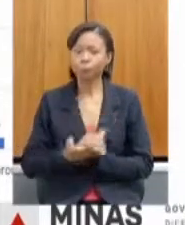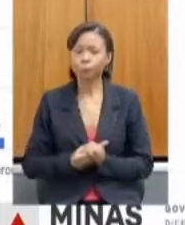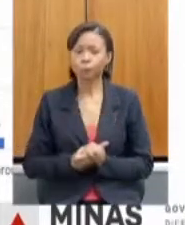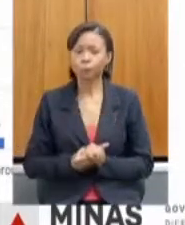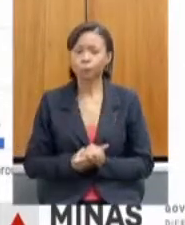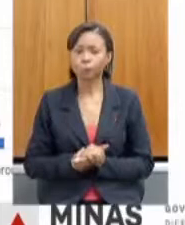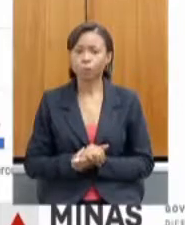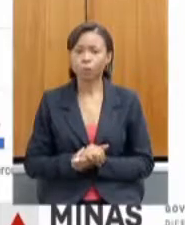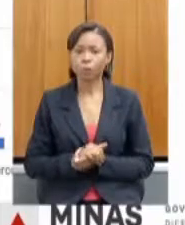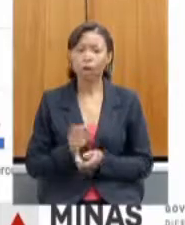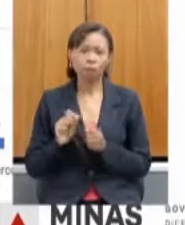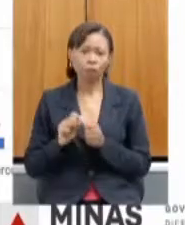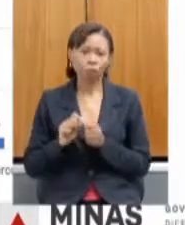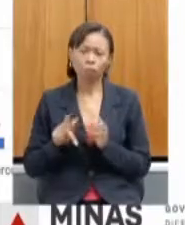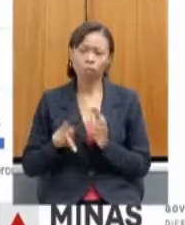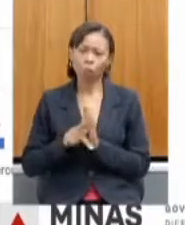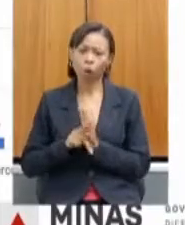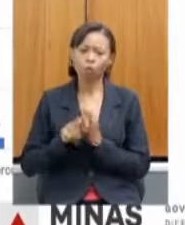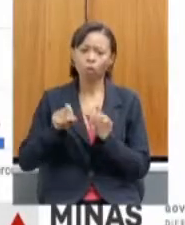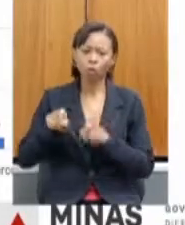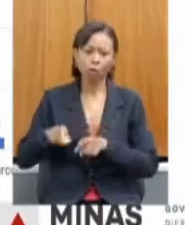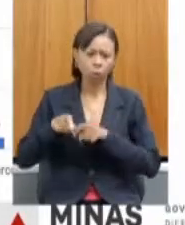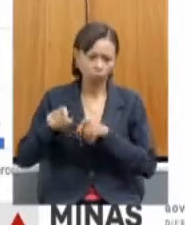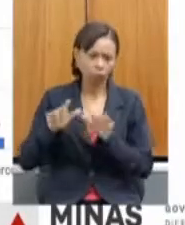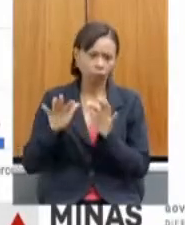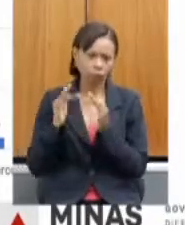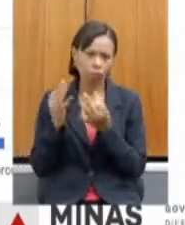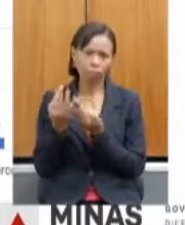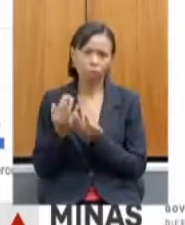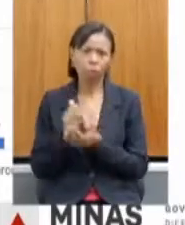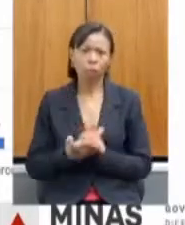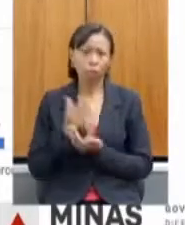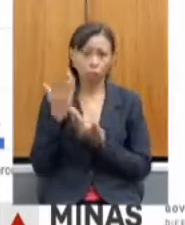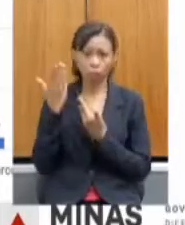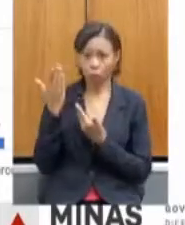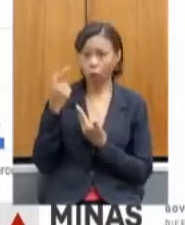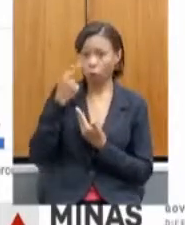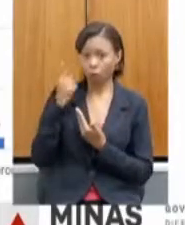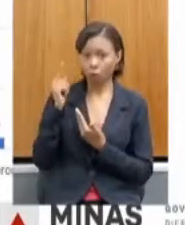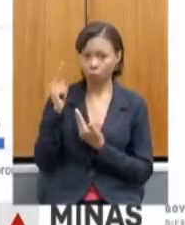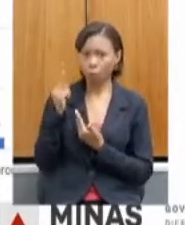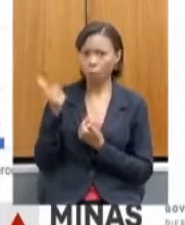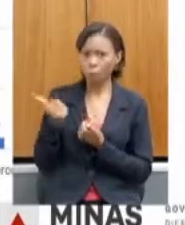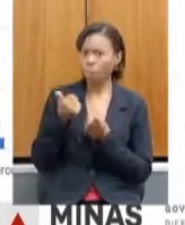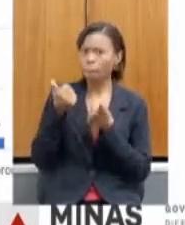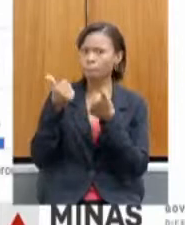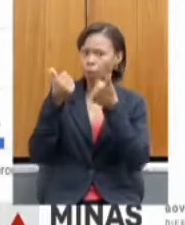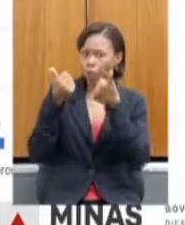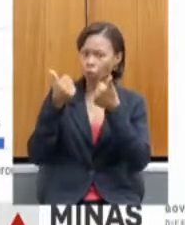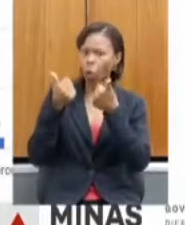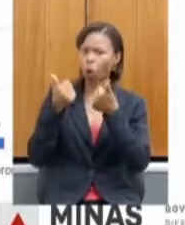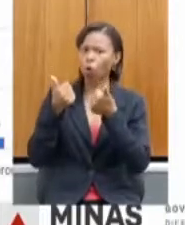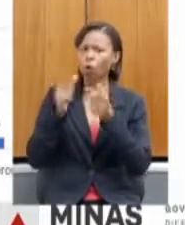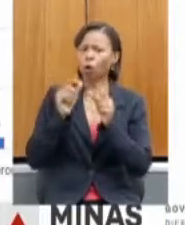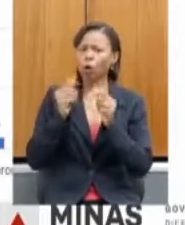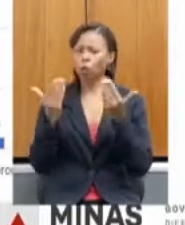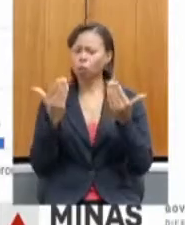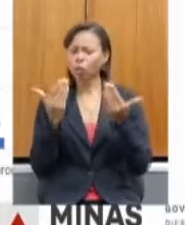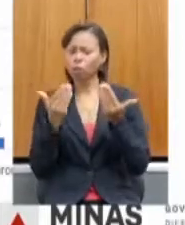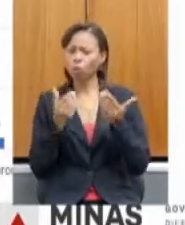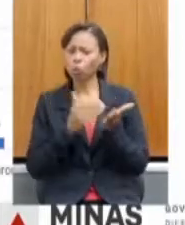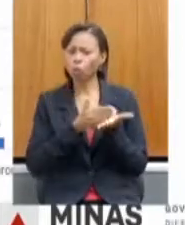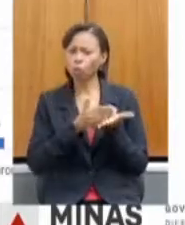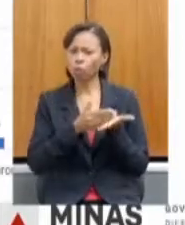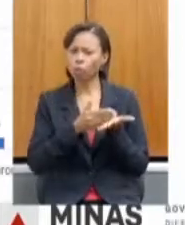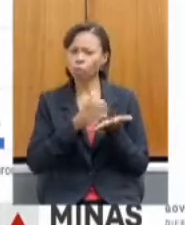produzido por agricultura familiar. Então, como vocês podem ver, melhorou bastante em relação ao começo de abril, quando começou esse